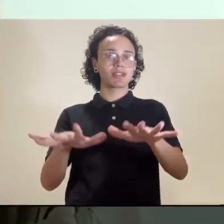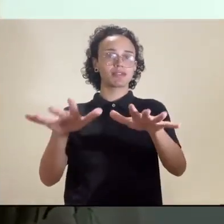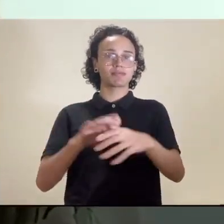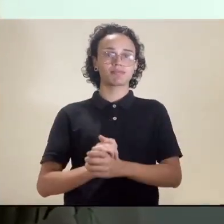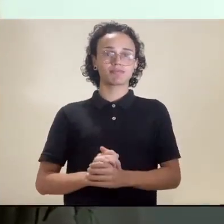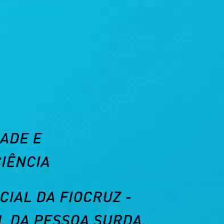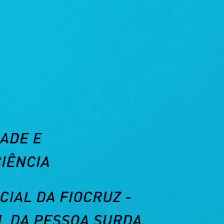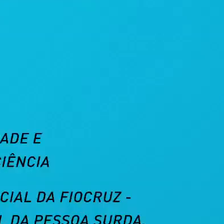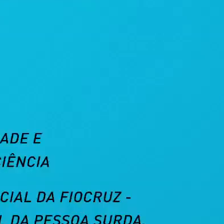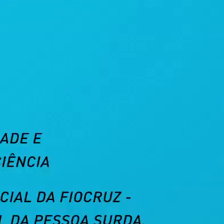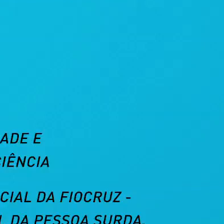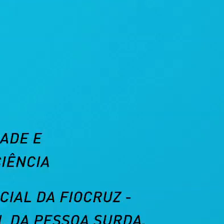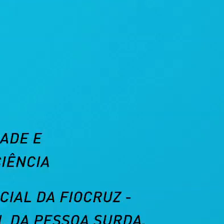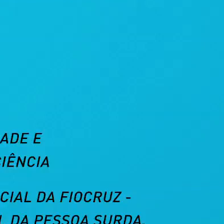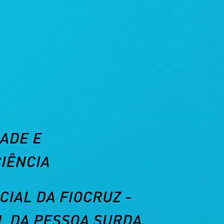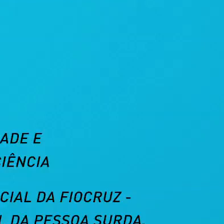durante a pandemia.